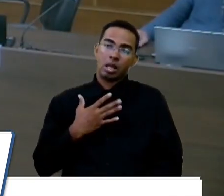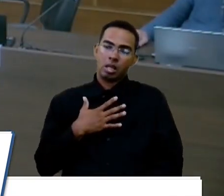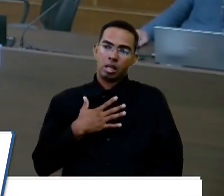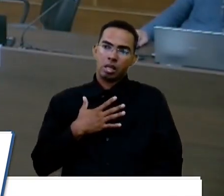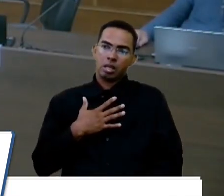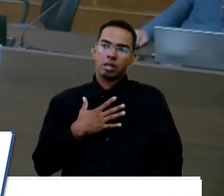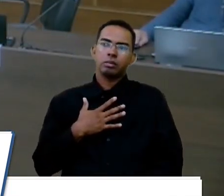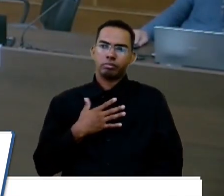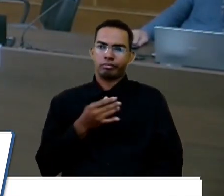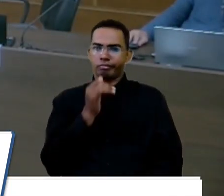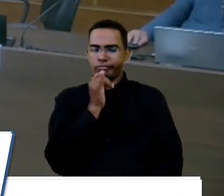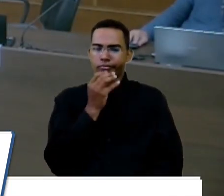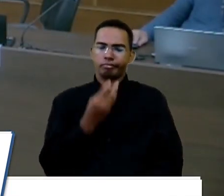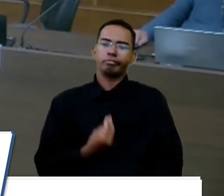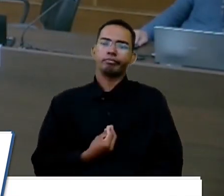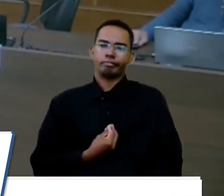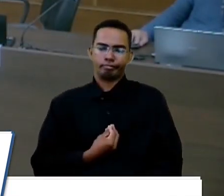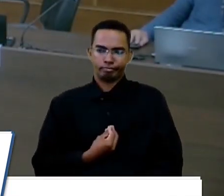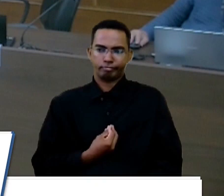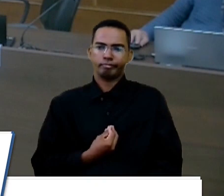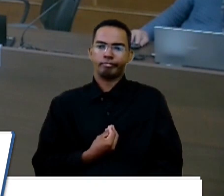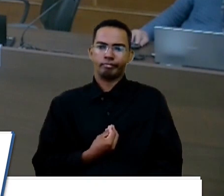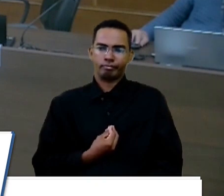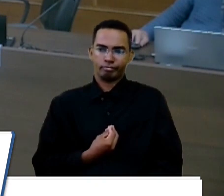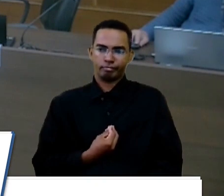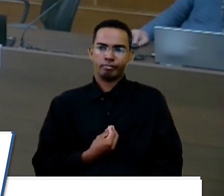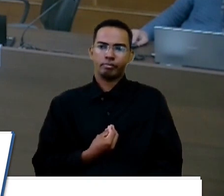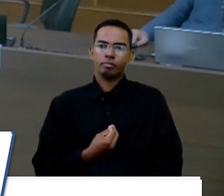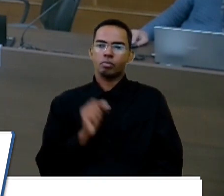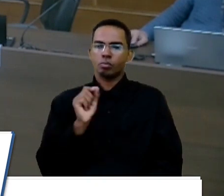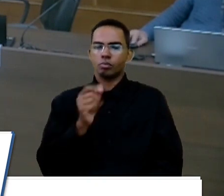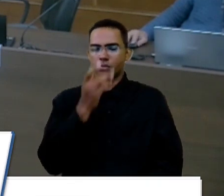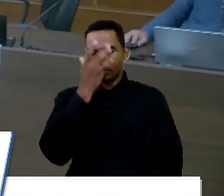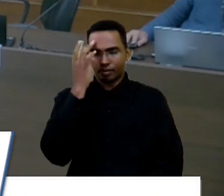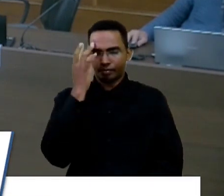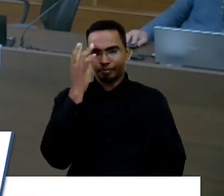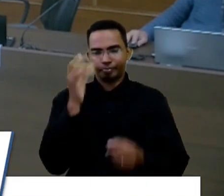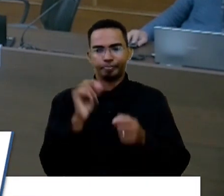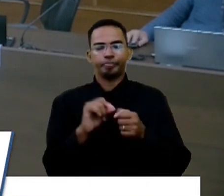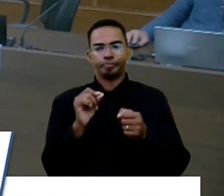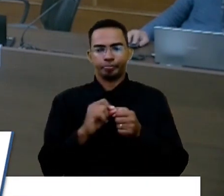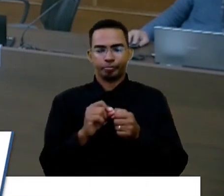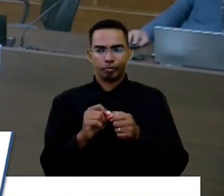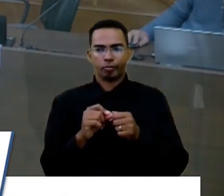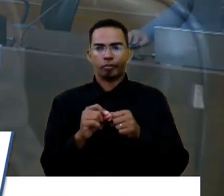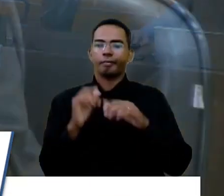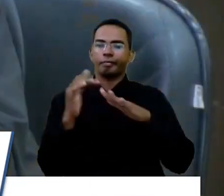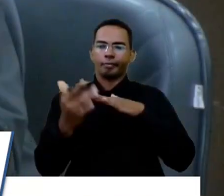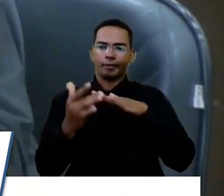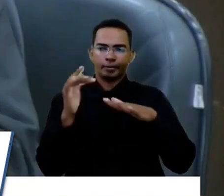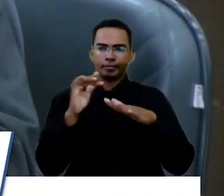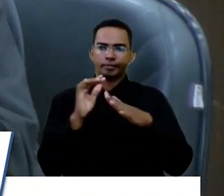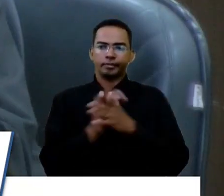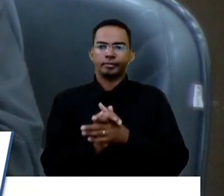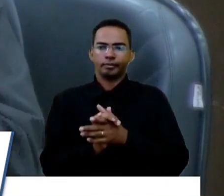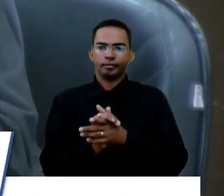é lamentável, viu Lins, o que as pessoas fazem nas redes sociais. É